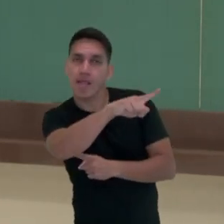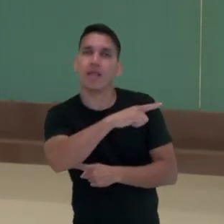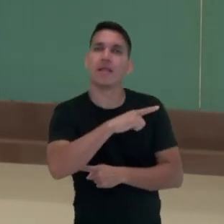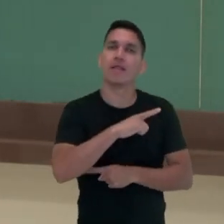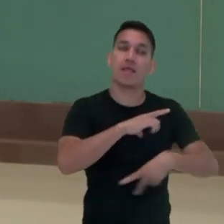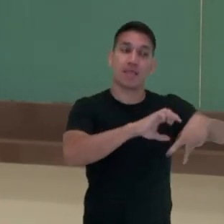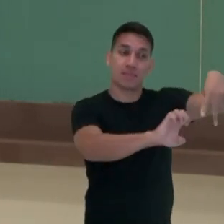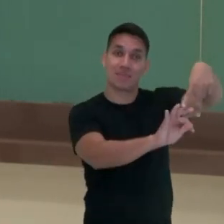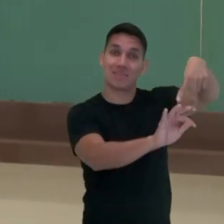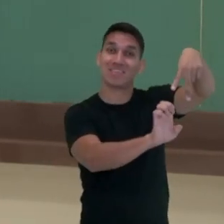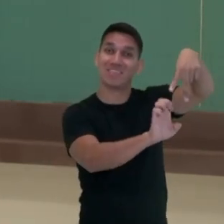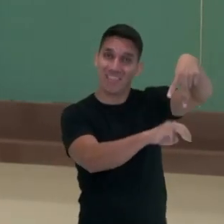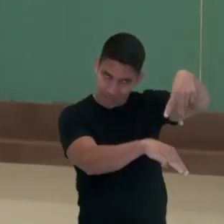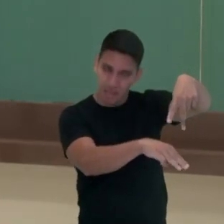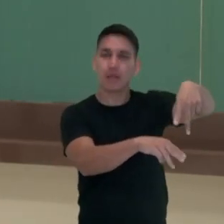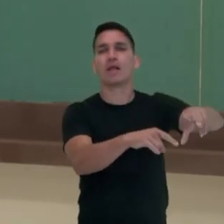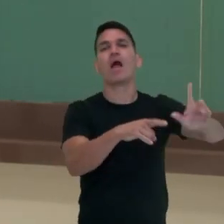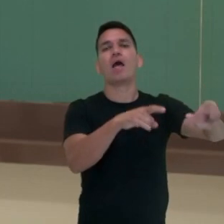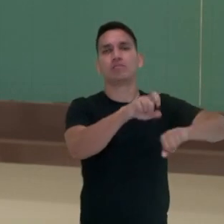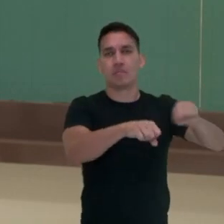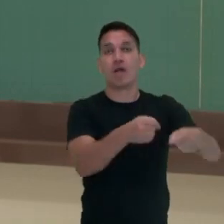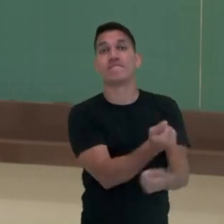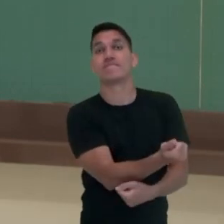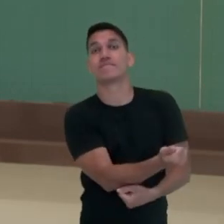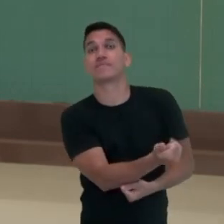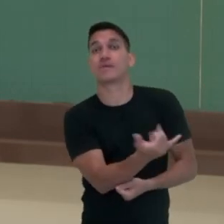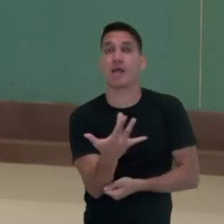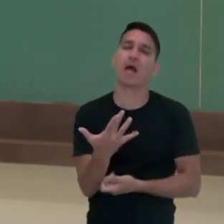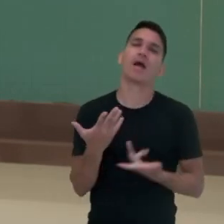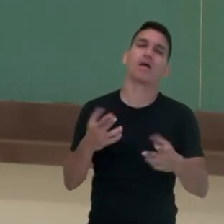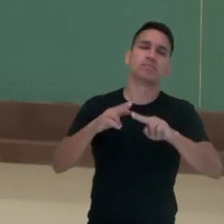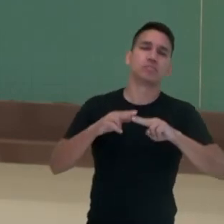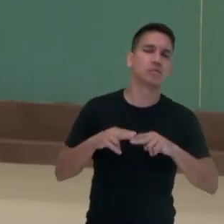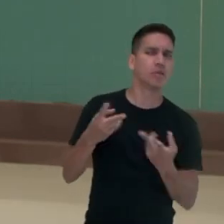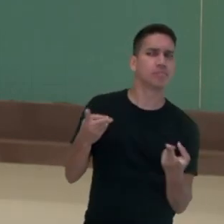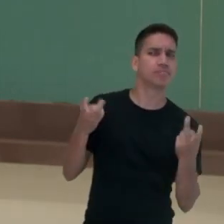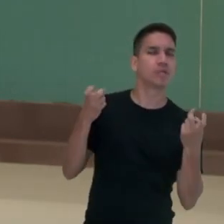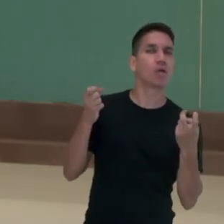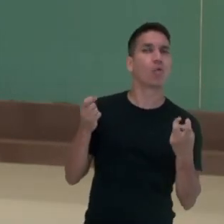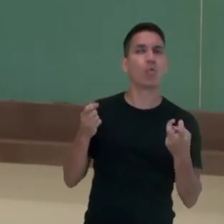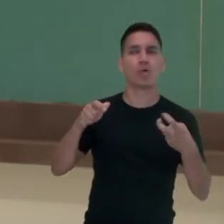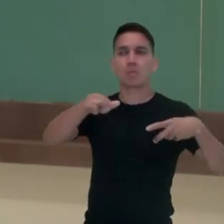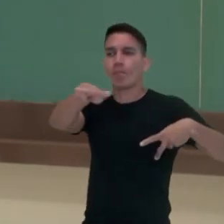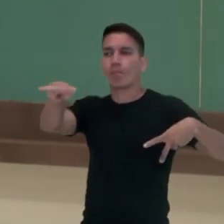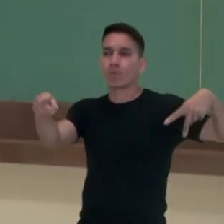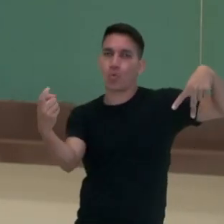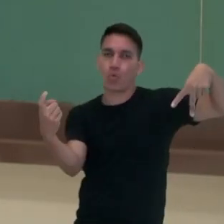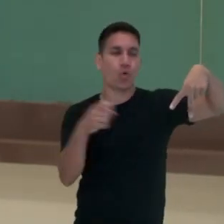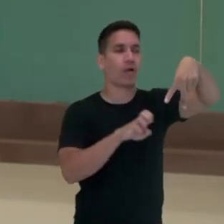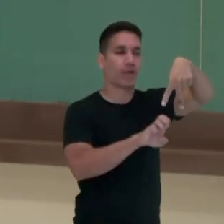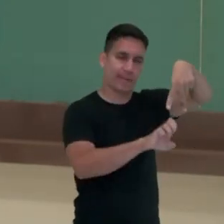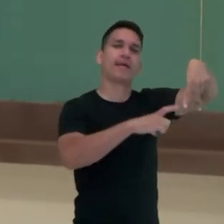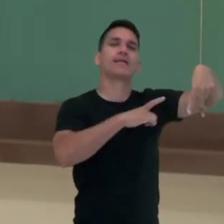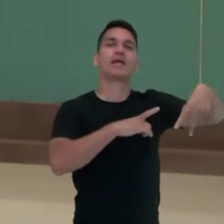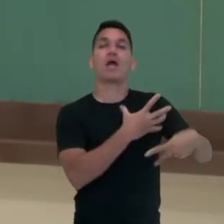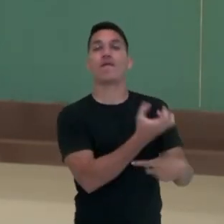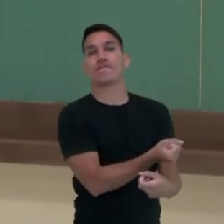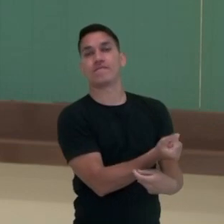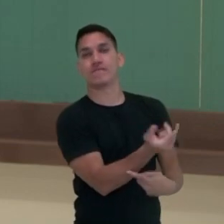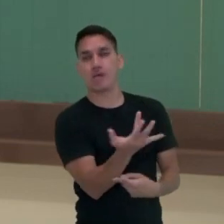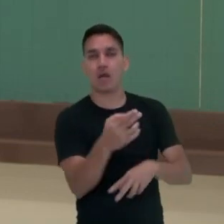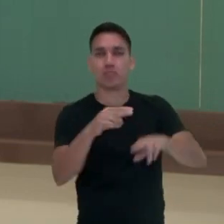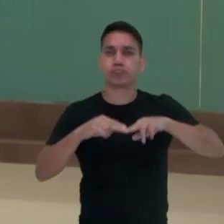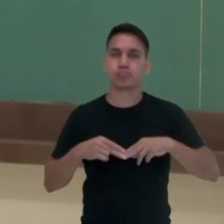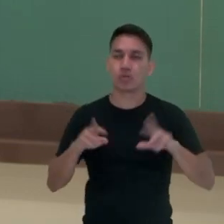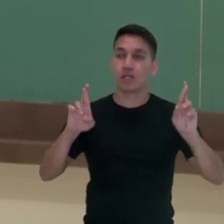que pluraliza o verbo faz com que a gente tenha essa necessidade de colocar o acento diferencial, no caso, o acento